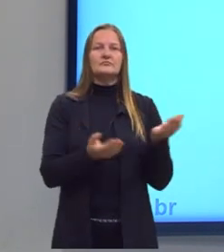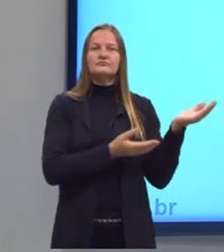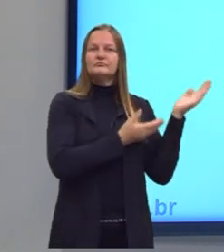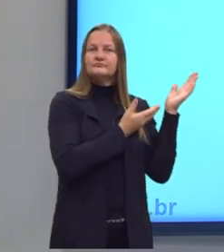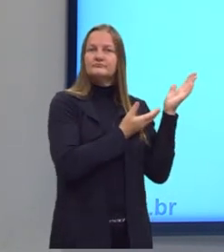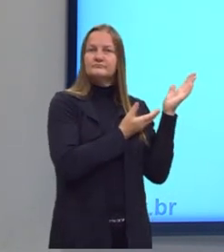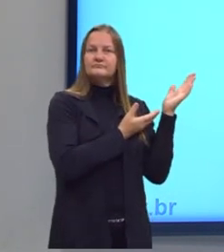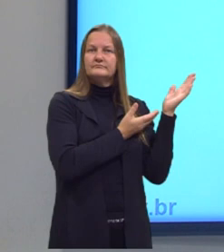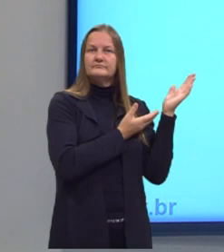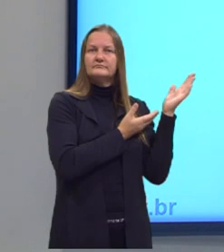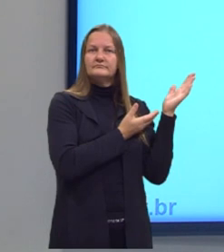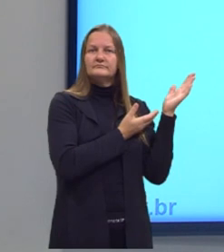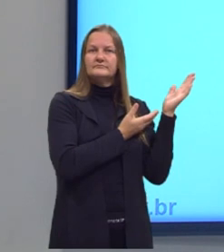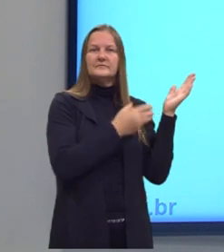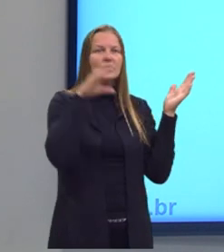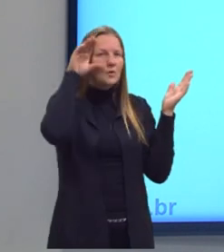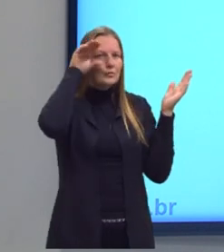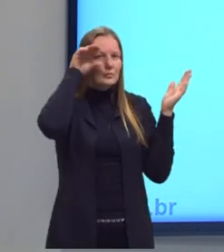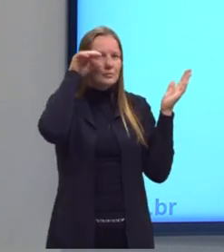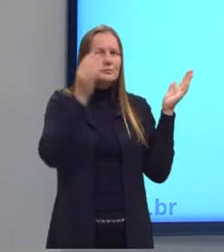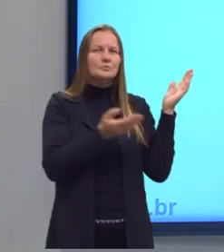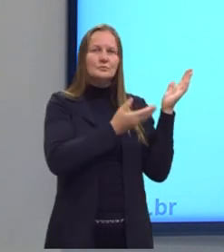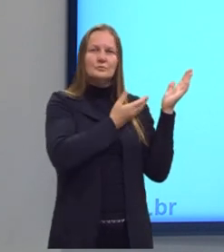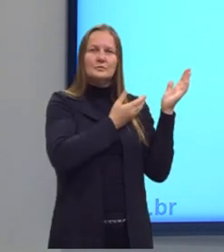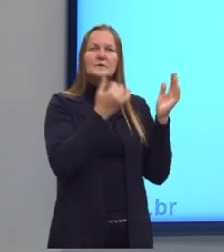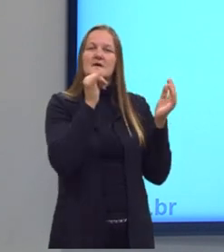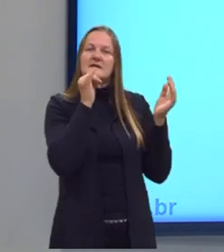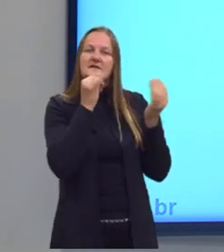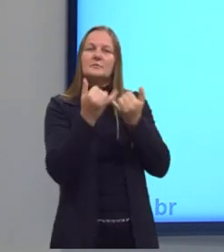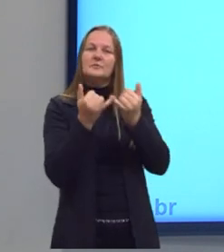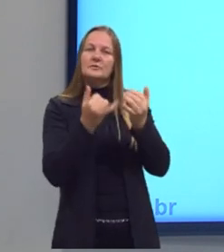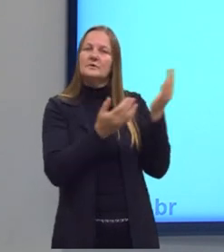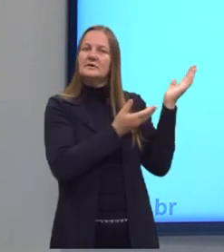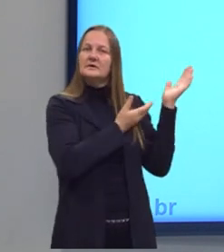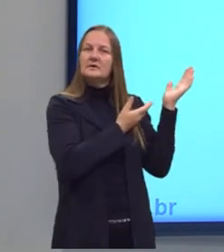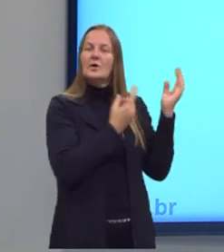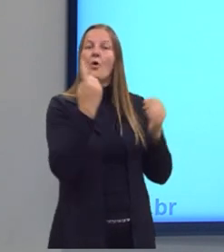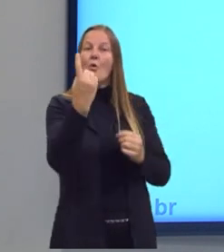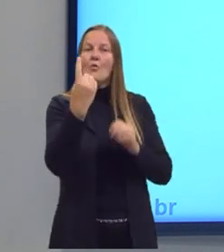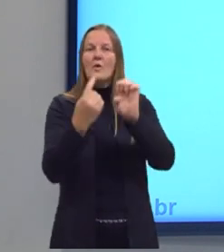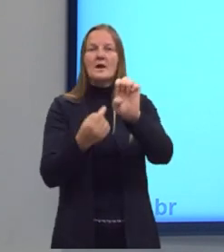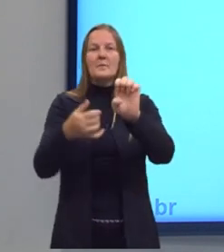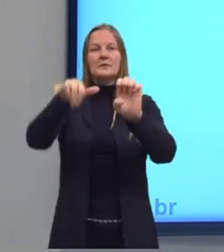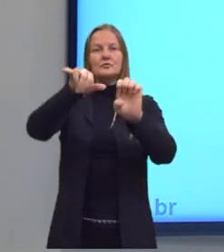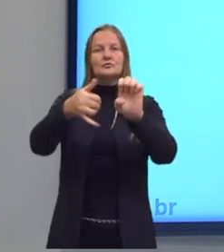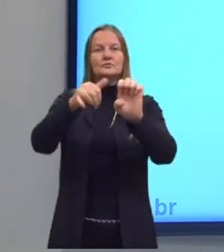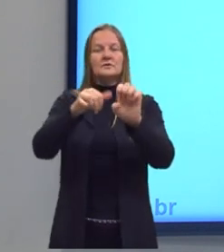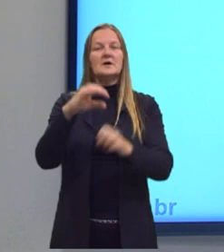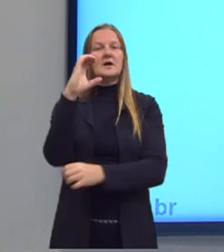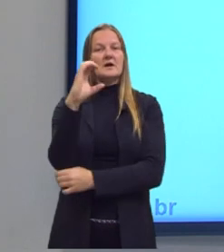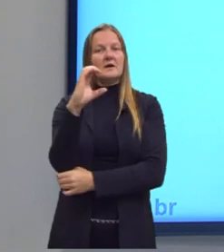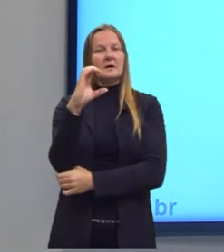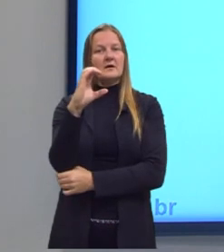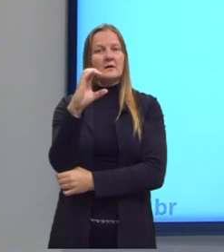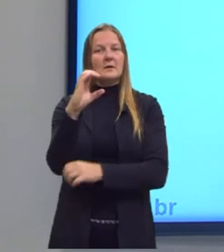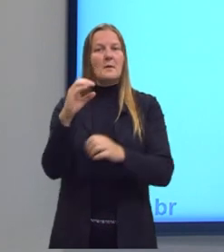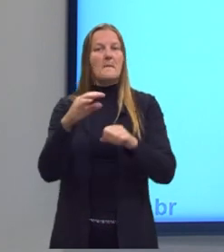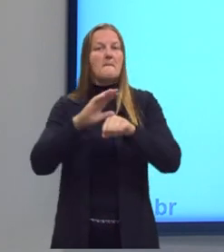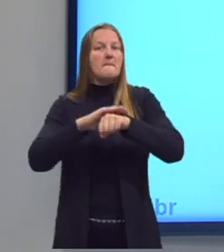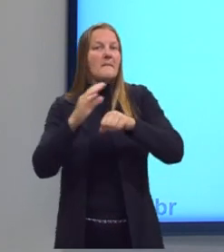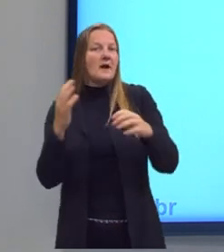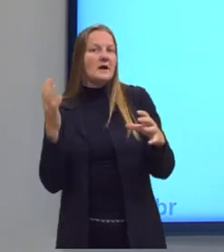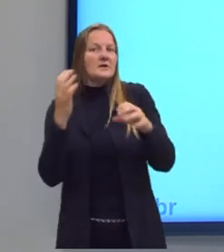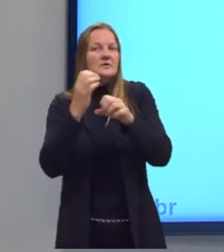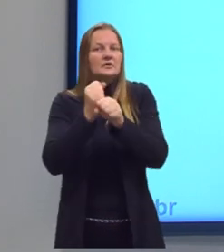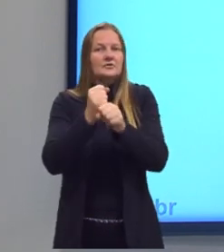apenas, observando aqui o exemplo, um elemento químico, né? O carbono mais o